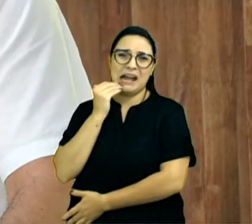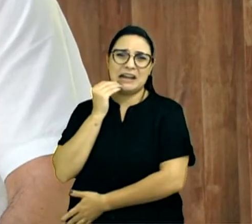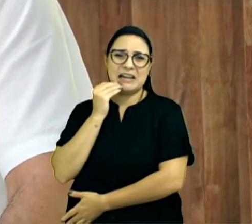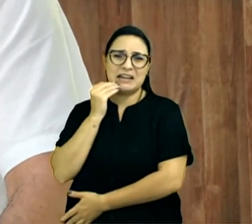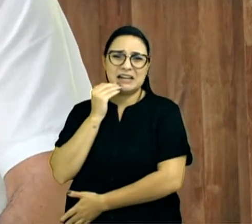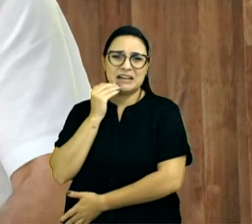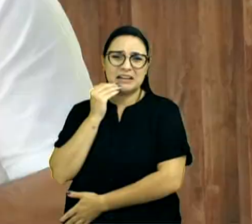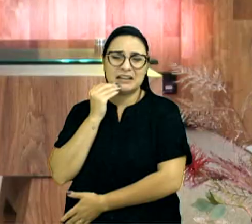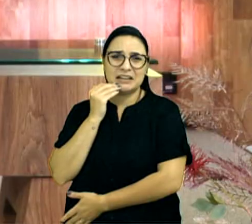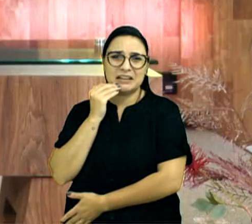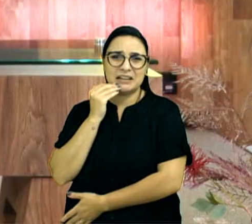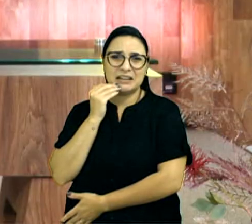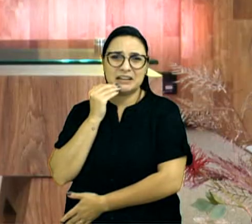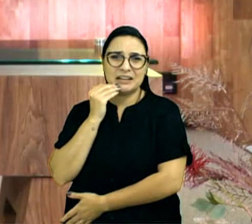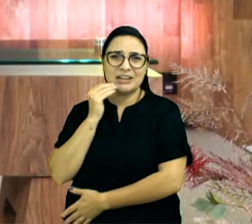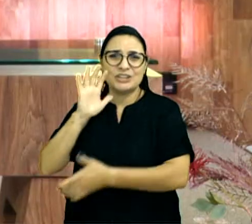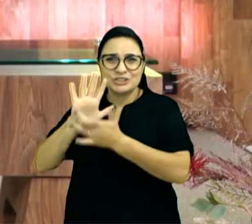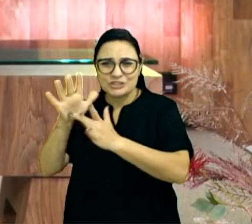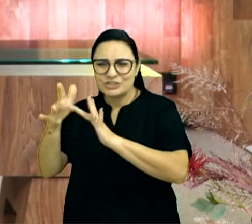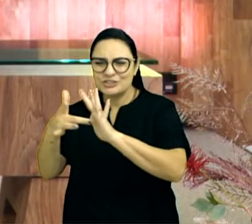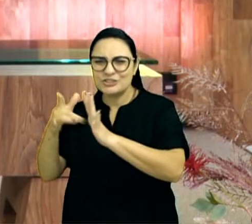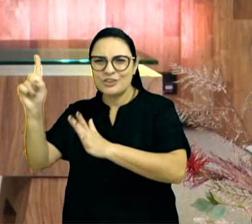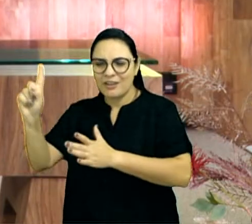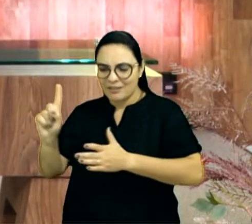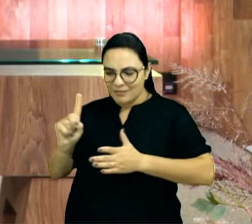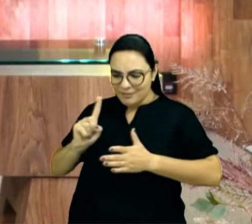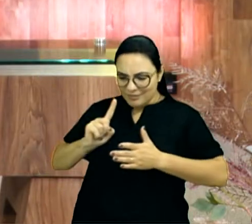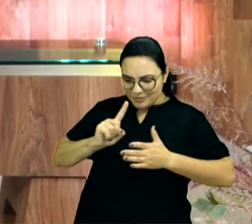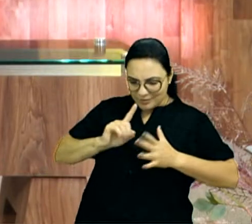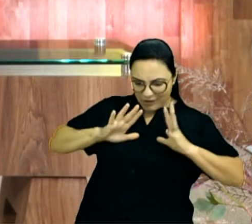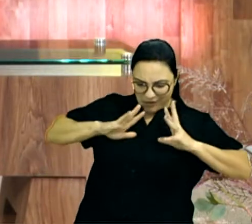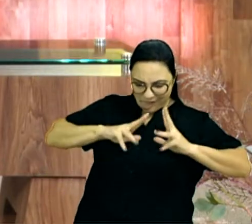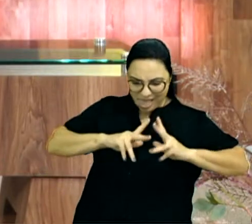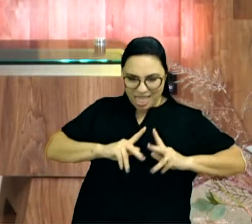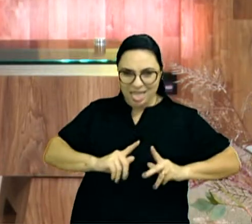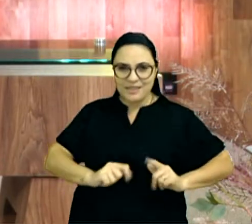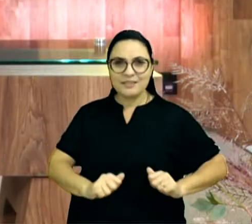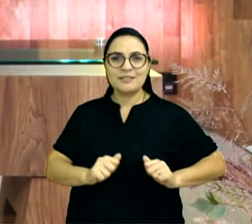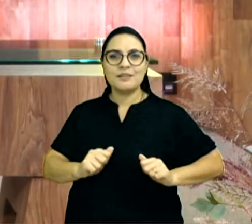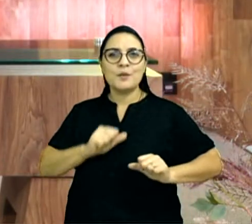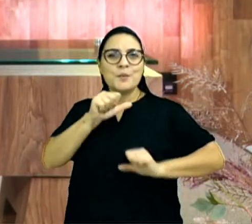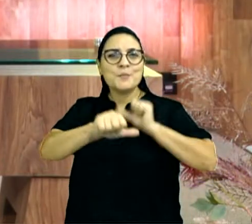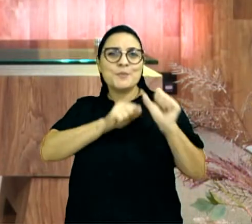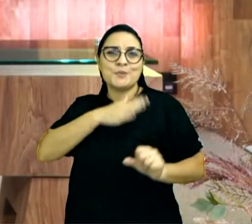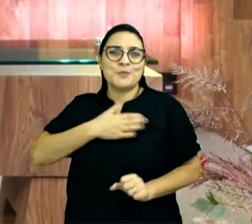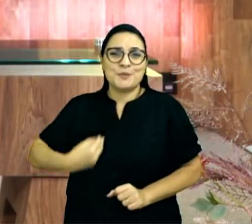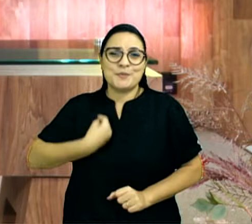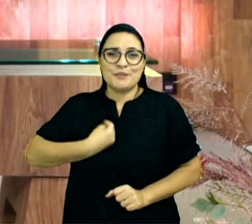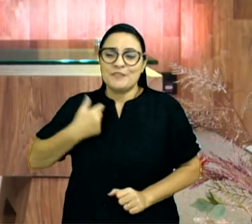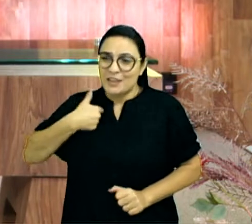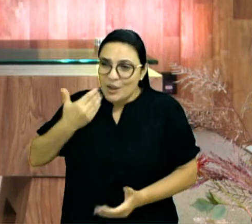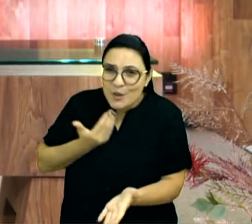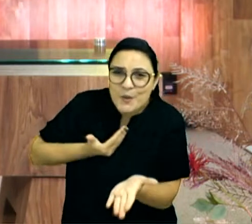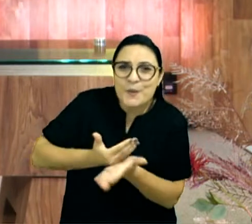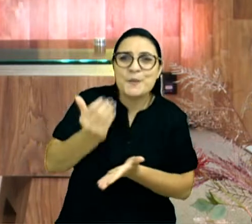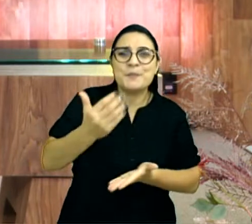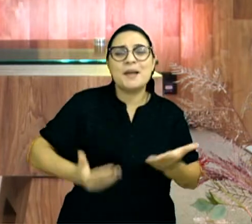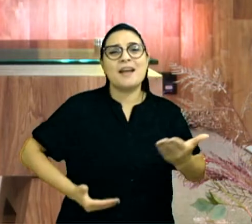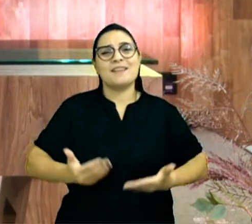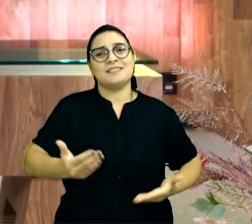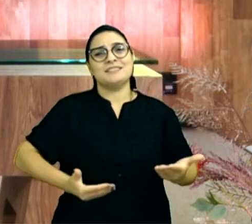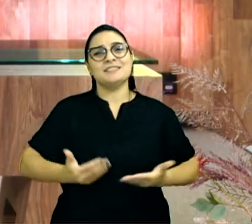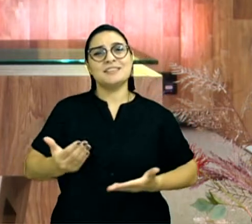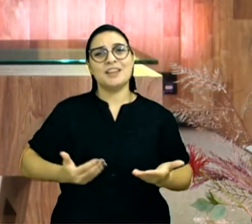Silvio, mas ele mudou a minha história, porque quando ele muda a nossa história, nós começamos a servir, é natural, nós